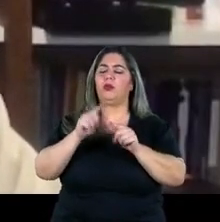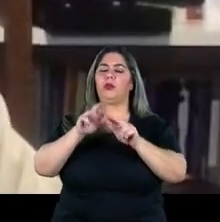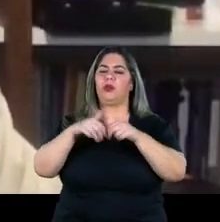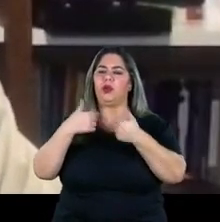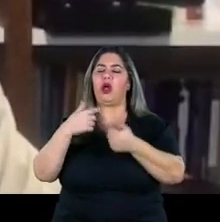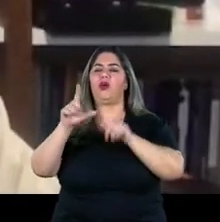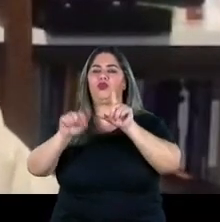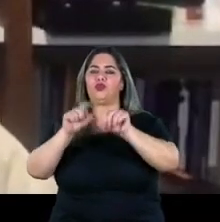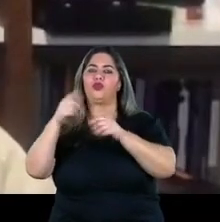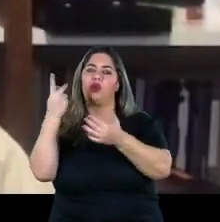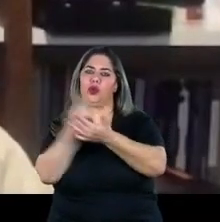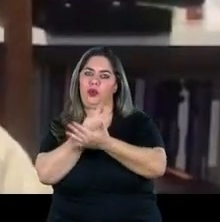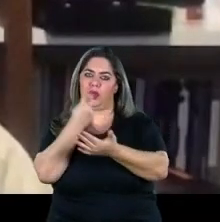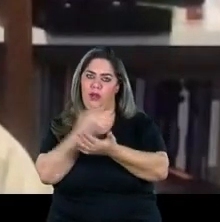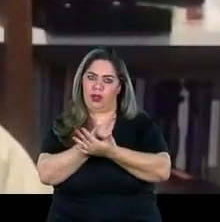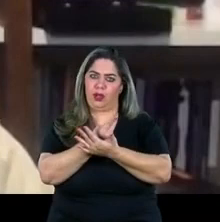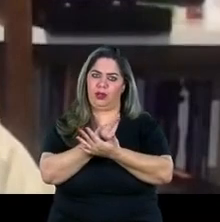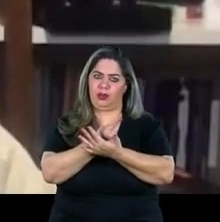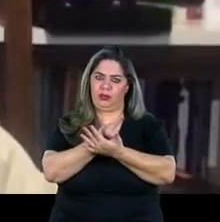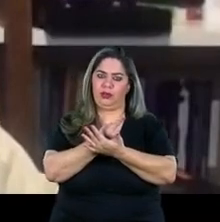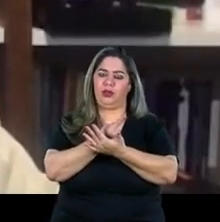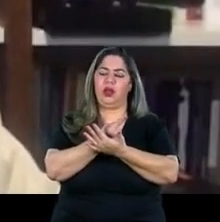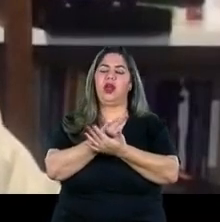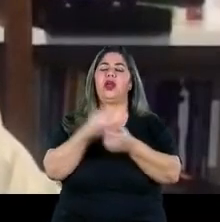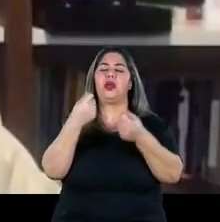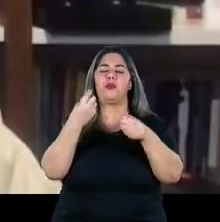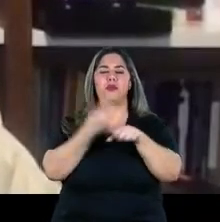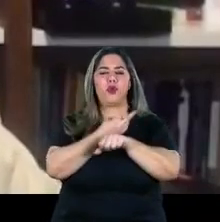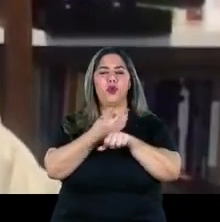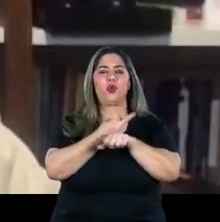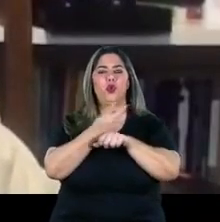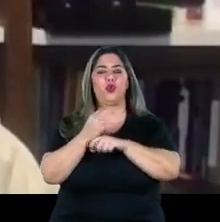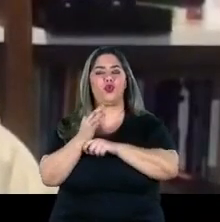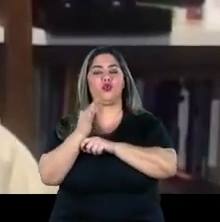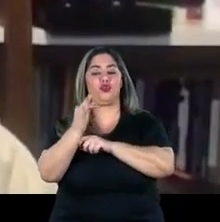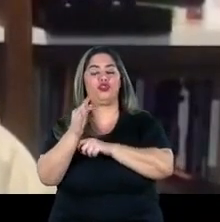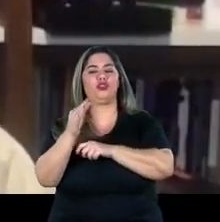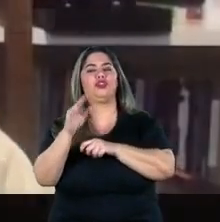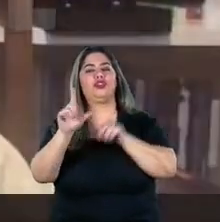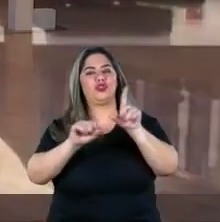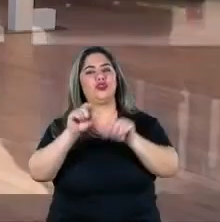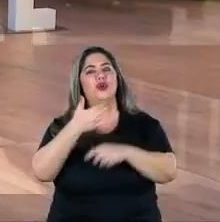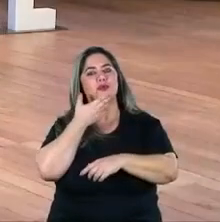e por outro lado procurem saídas no futuro próximo